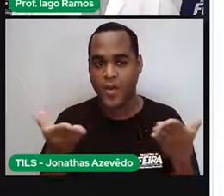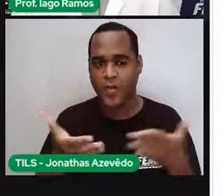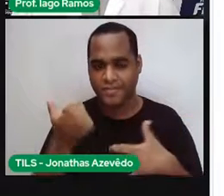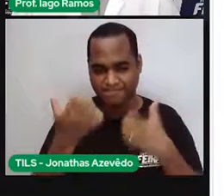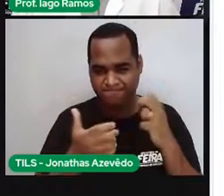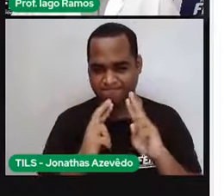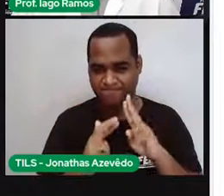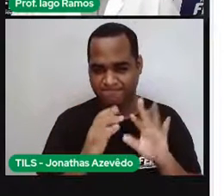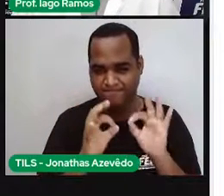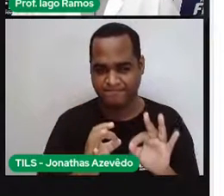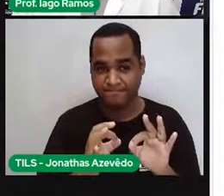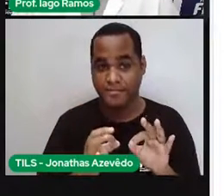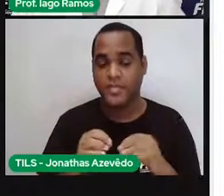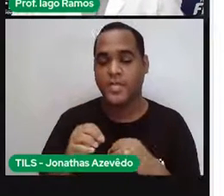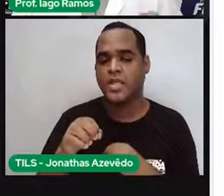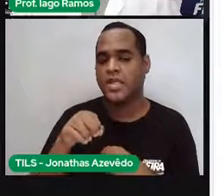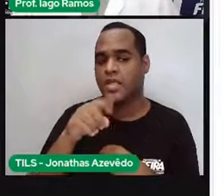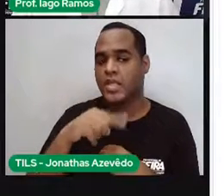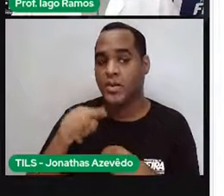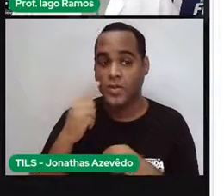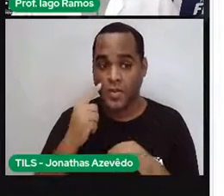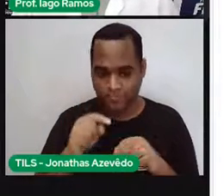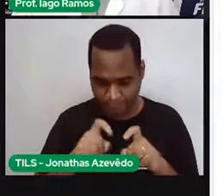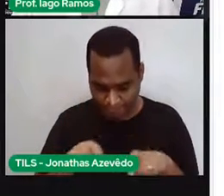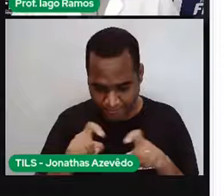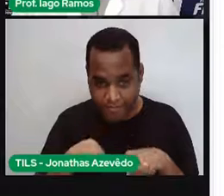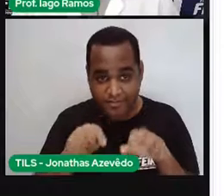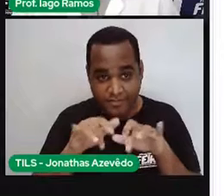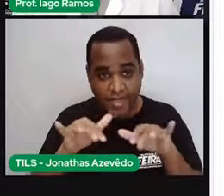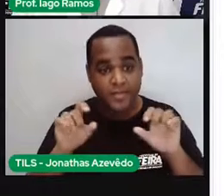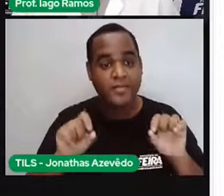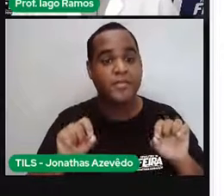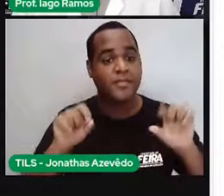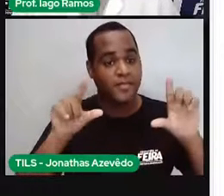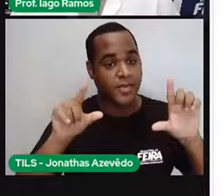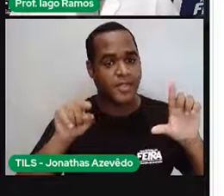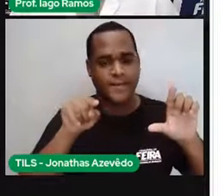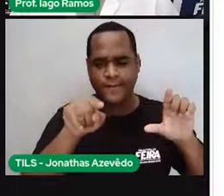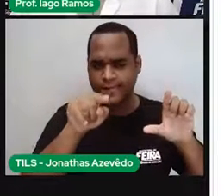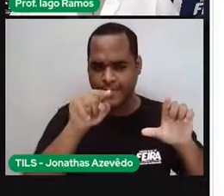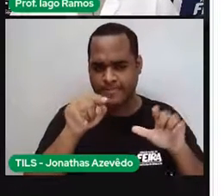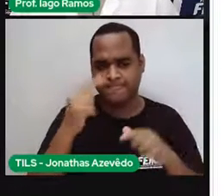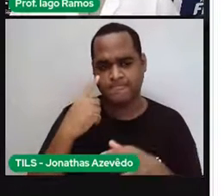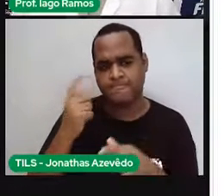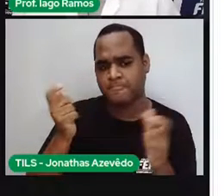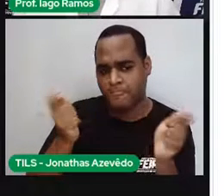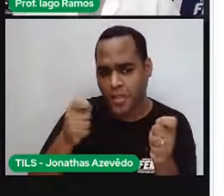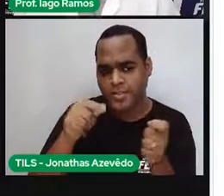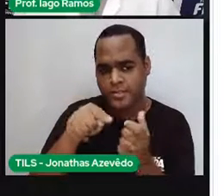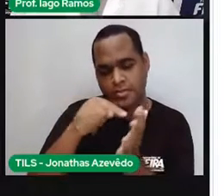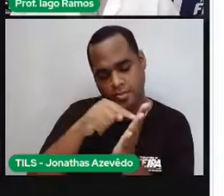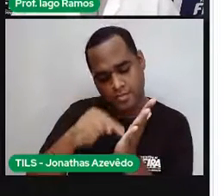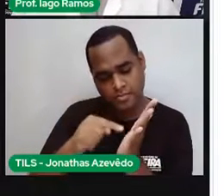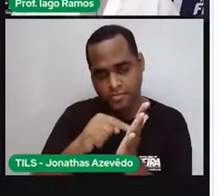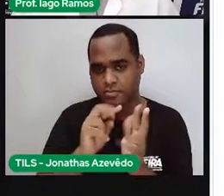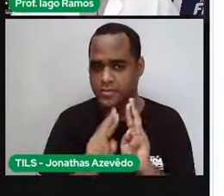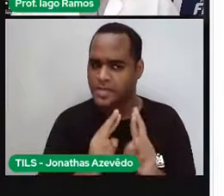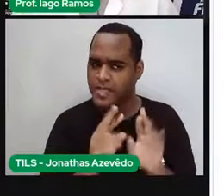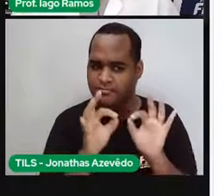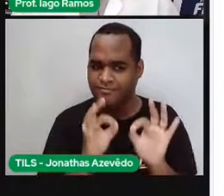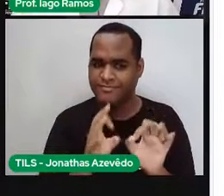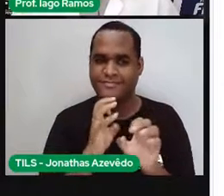e agora. enquanto eu já estou digitando aqui na tela, você já vai fazendo essa